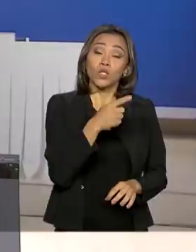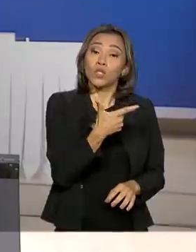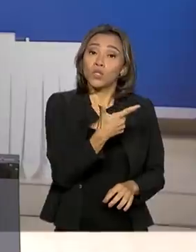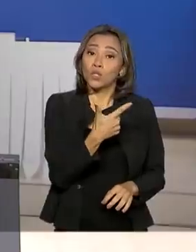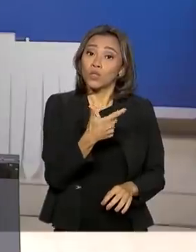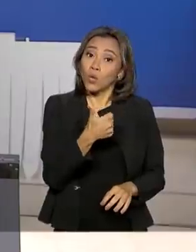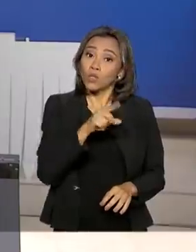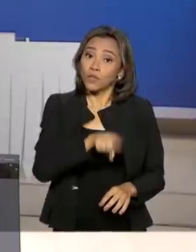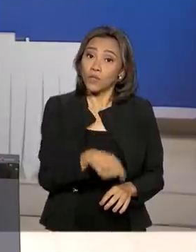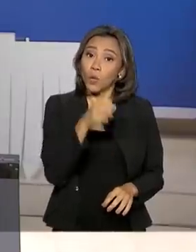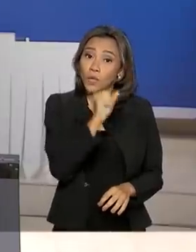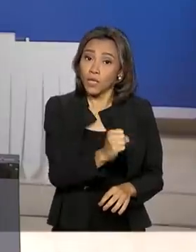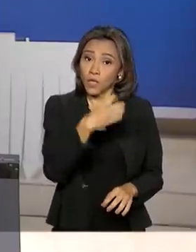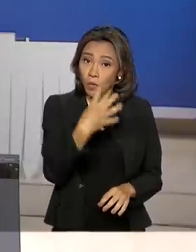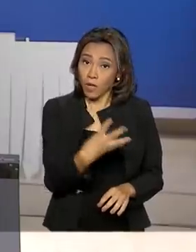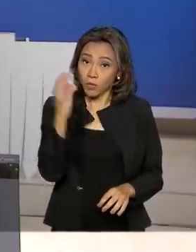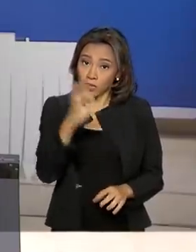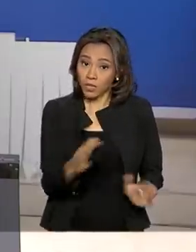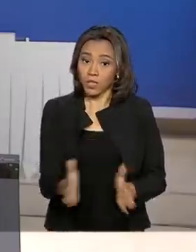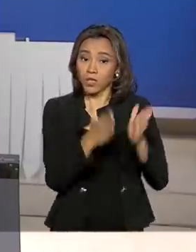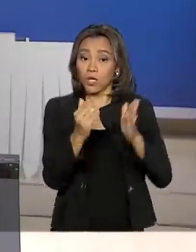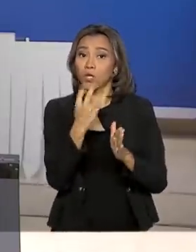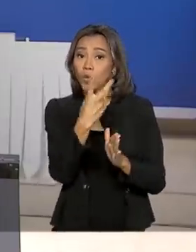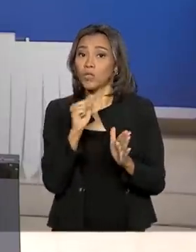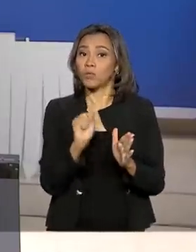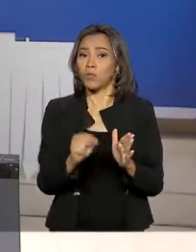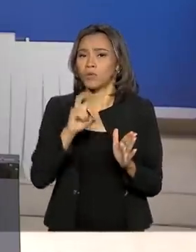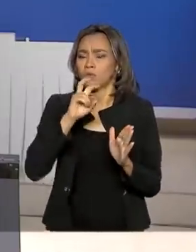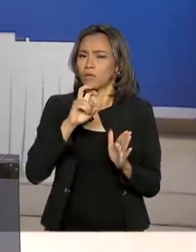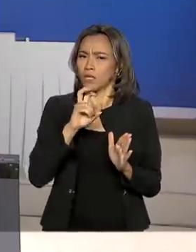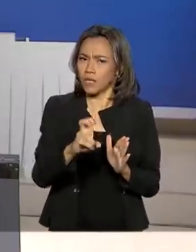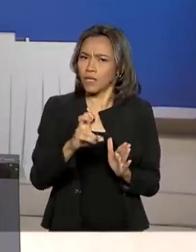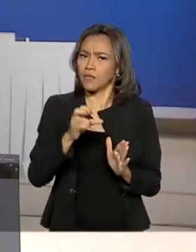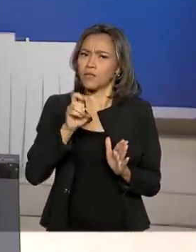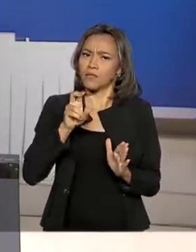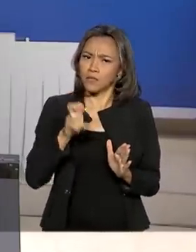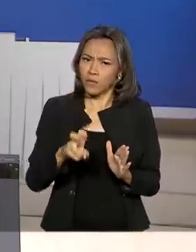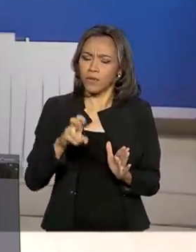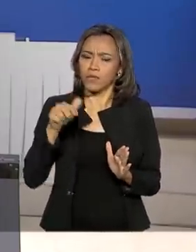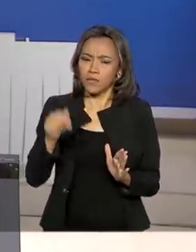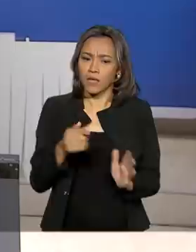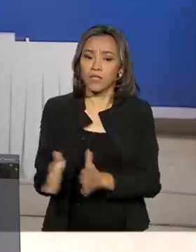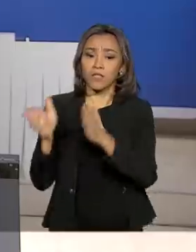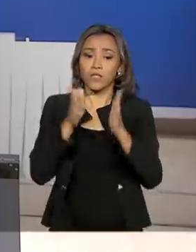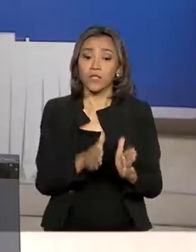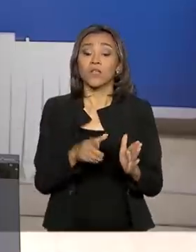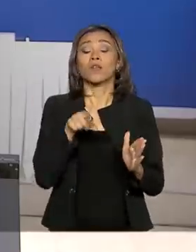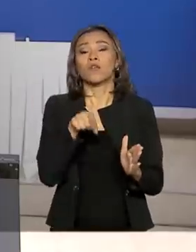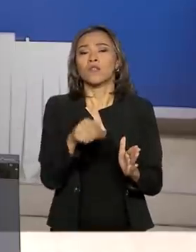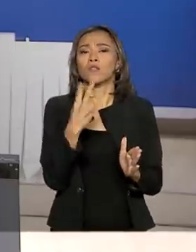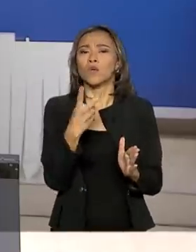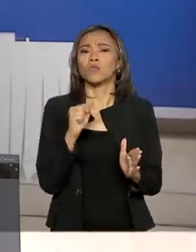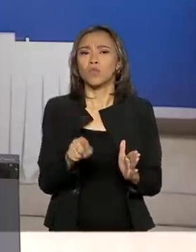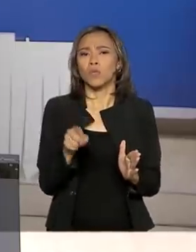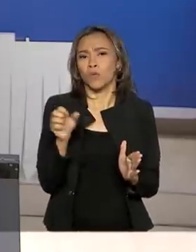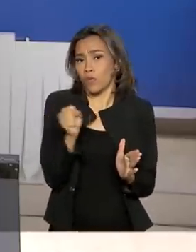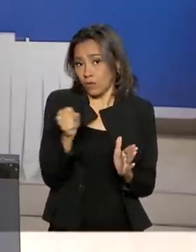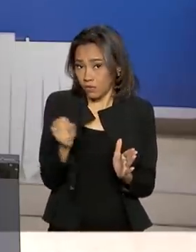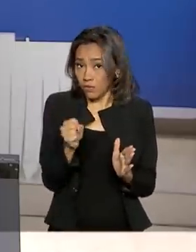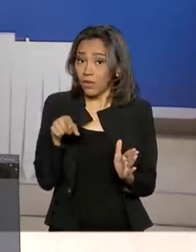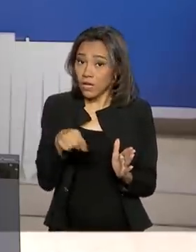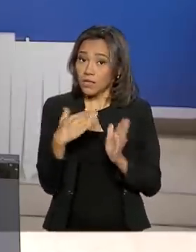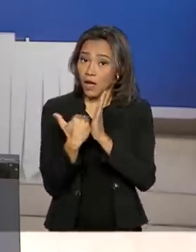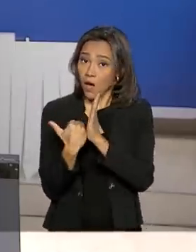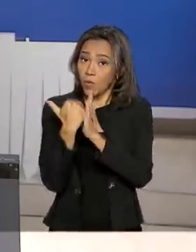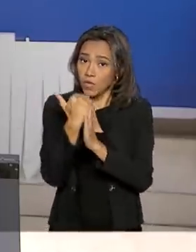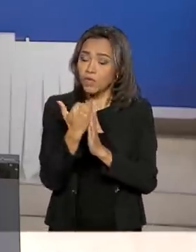O valor passou então de R$ 2.557 para R 2.888. O anúncio desse reajuste foi